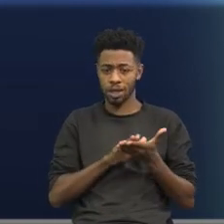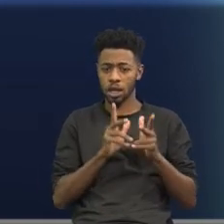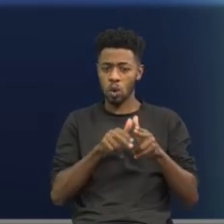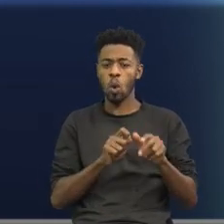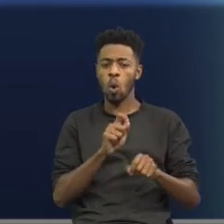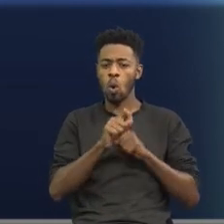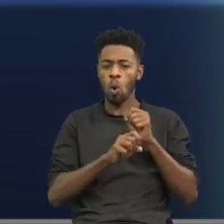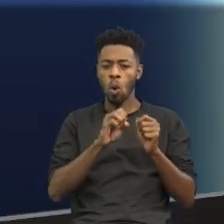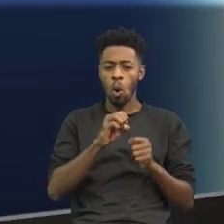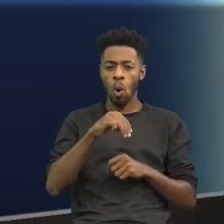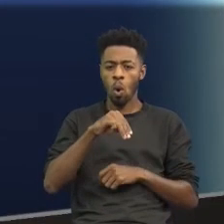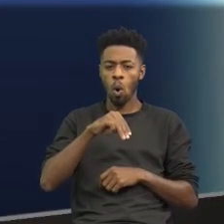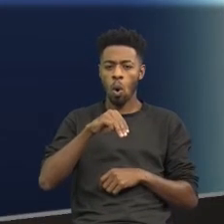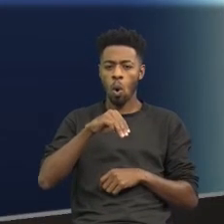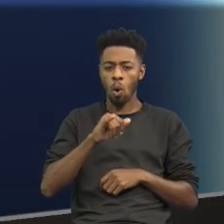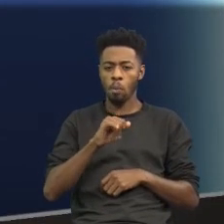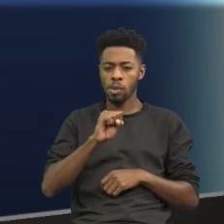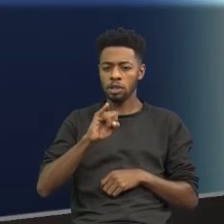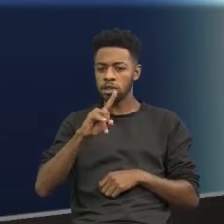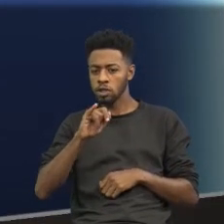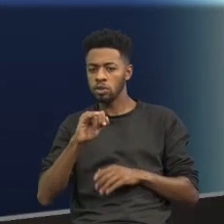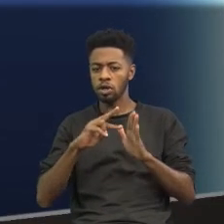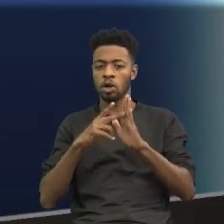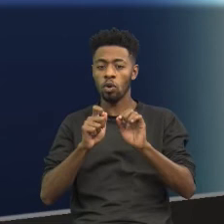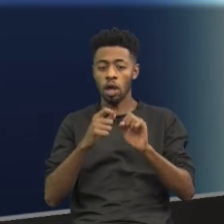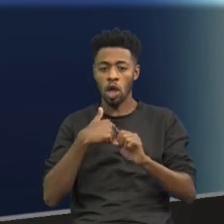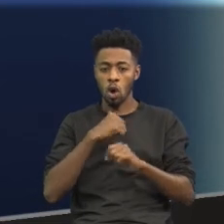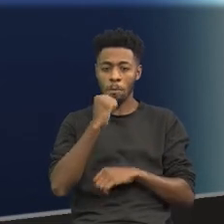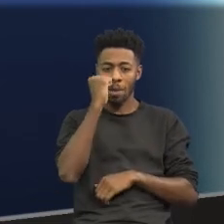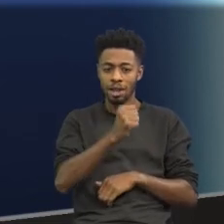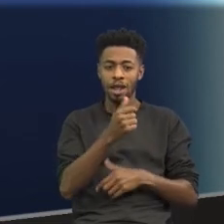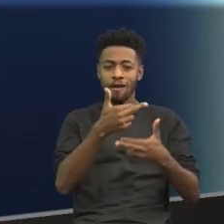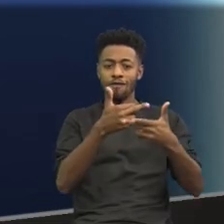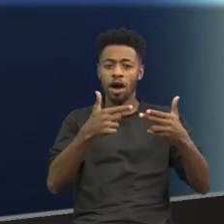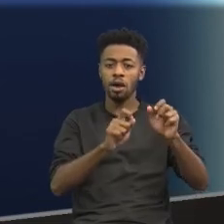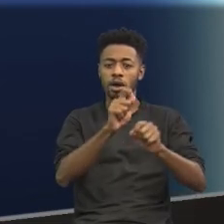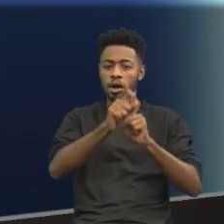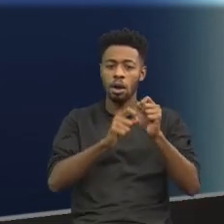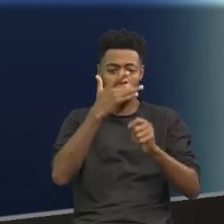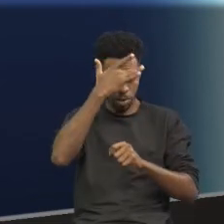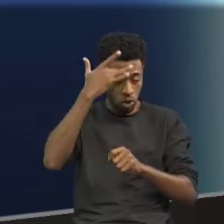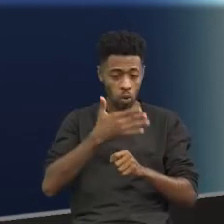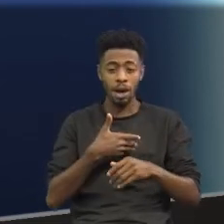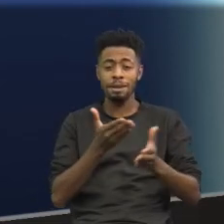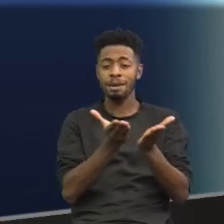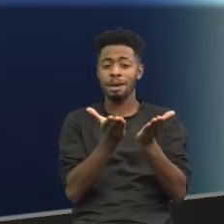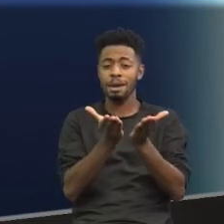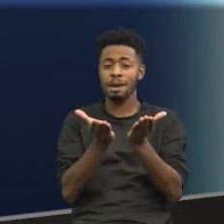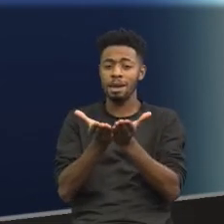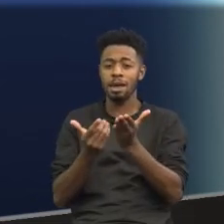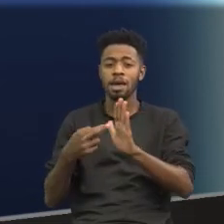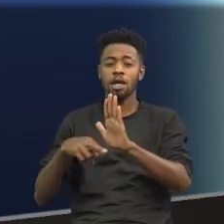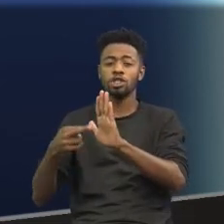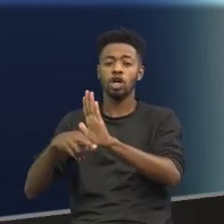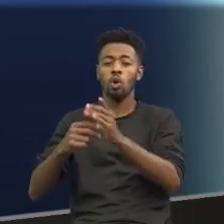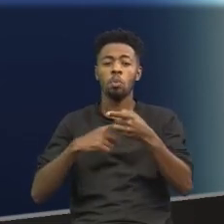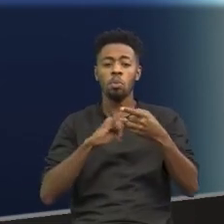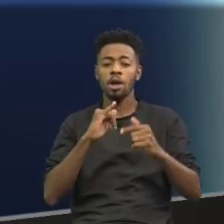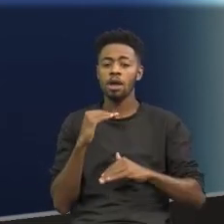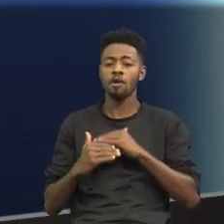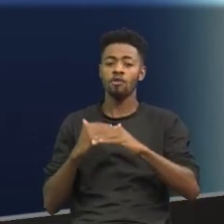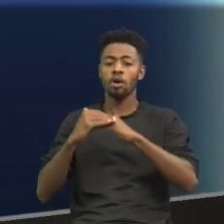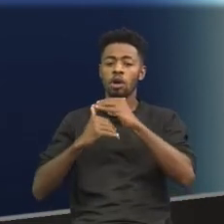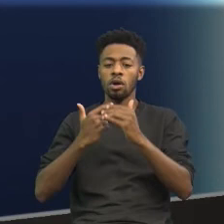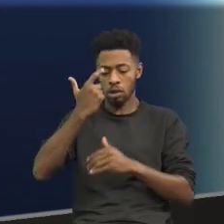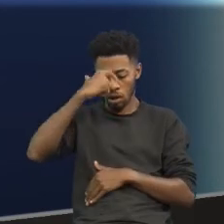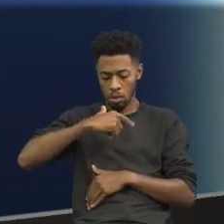confessar um homicídio, é como se ele estivesse confessando que ele está matando crenças, crenças anteriores. Crenças anteriores sobre o quê? Sobre a evolução